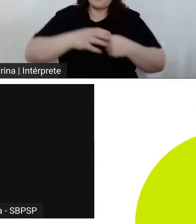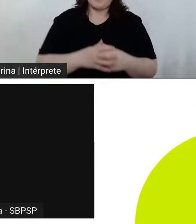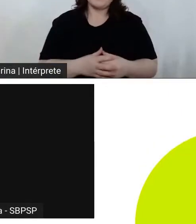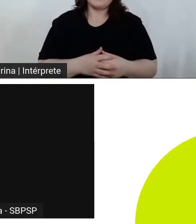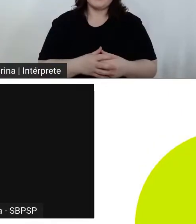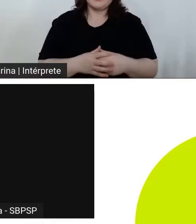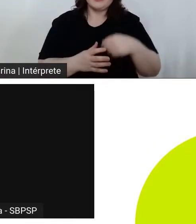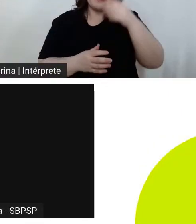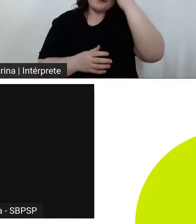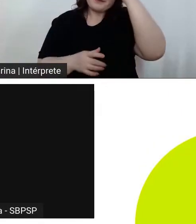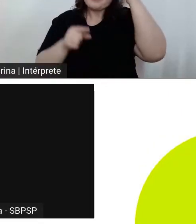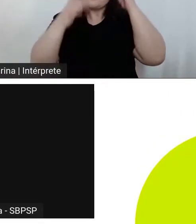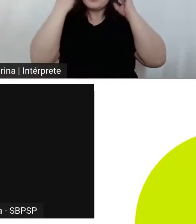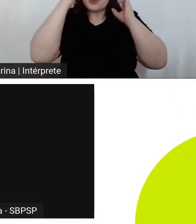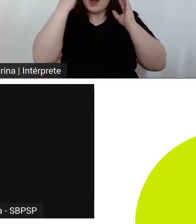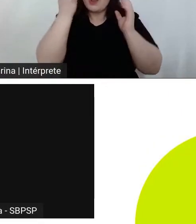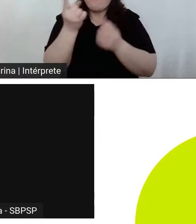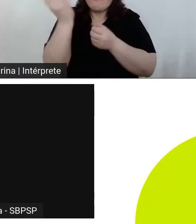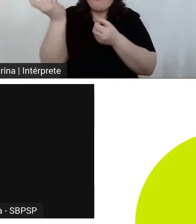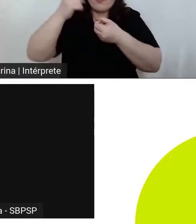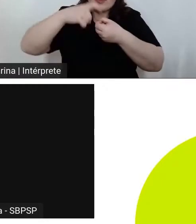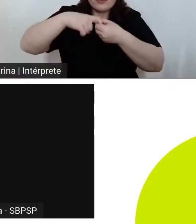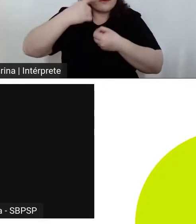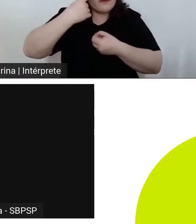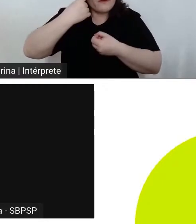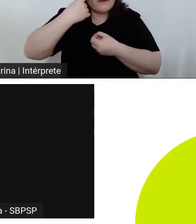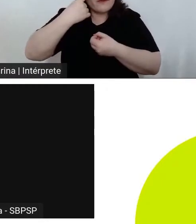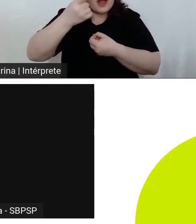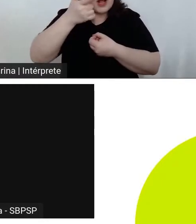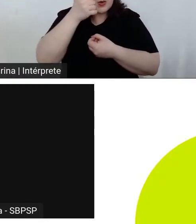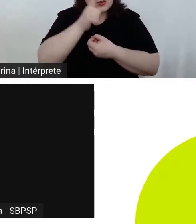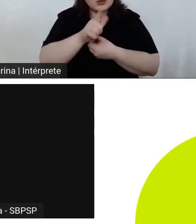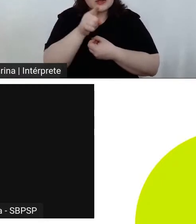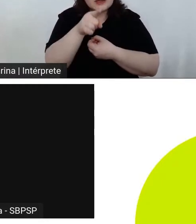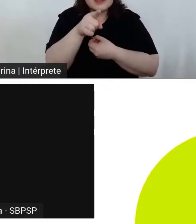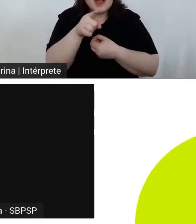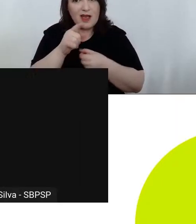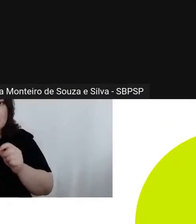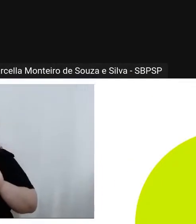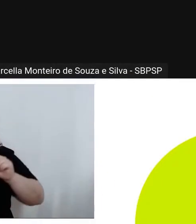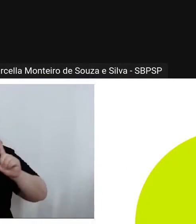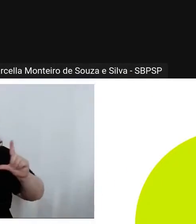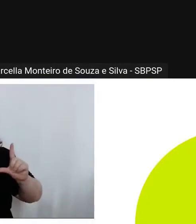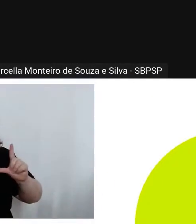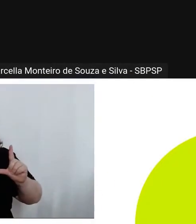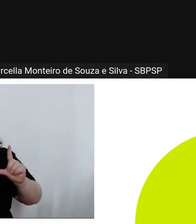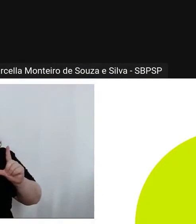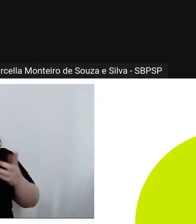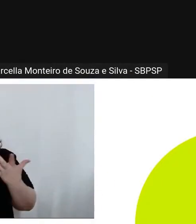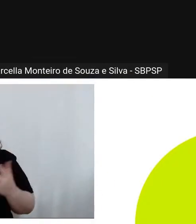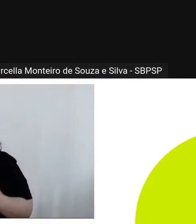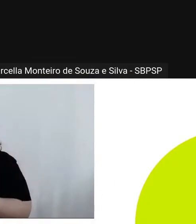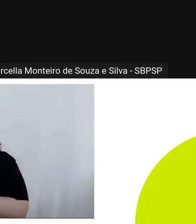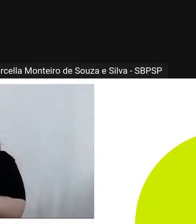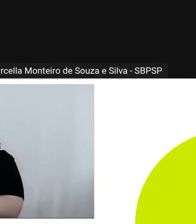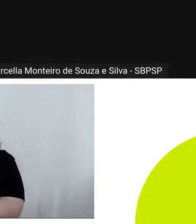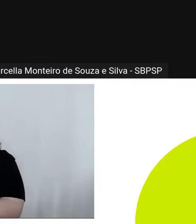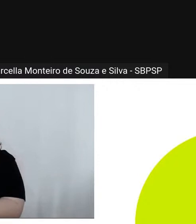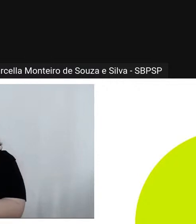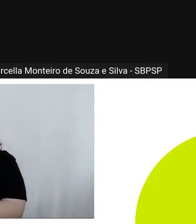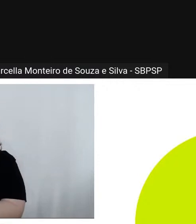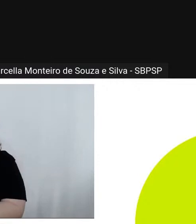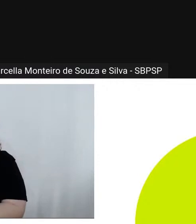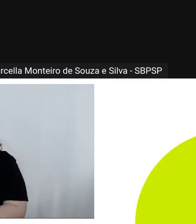agora. Ah, está voltando. Vamos ver se a consegue a imagem da Marcela. Eu queria apresentar ela para vocês.